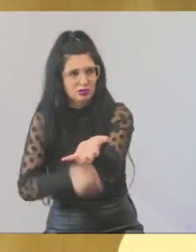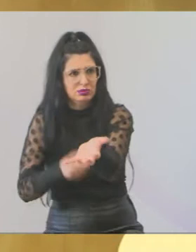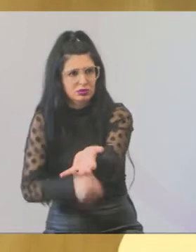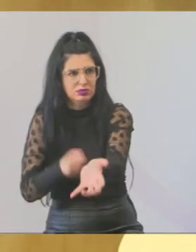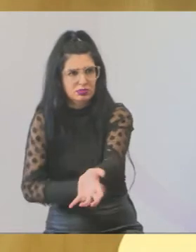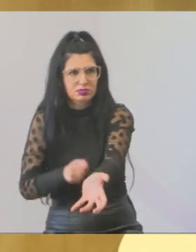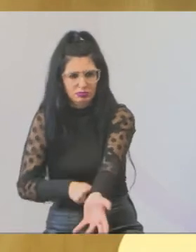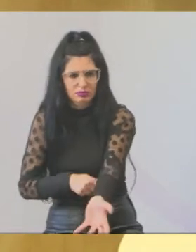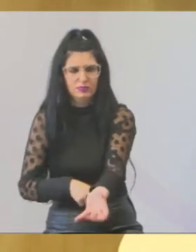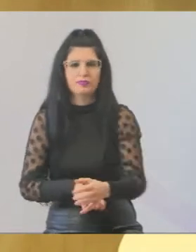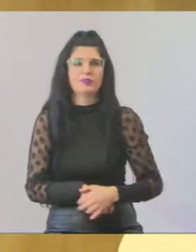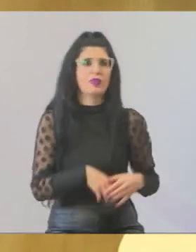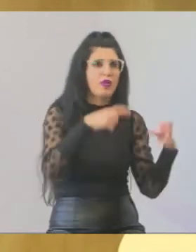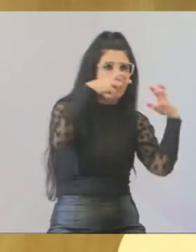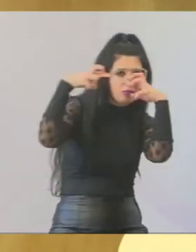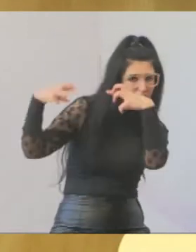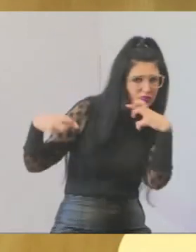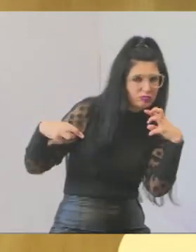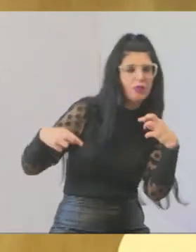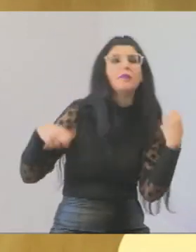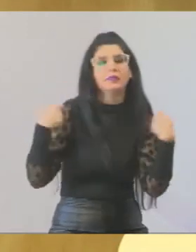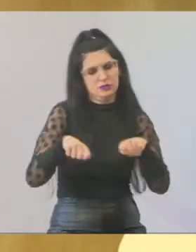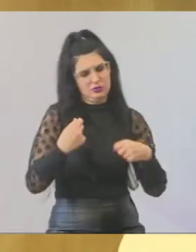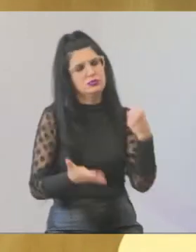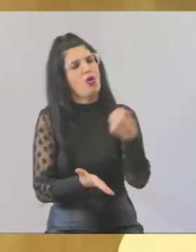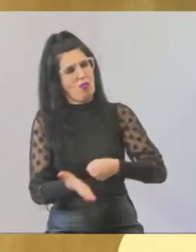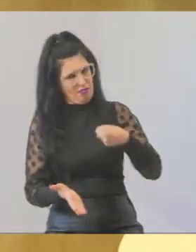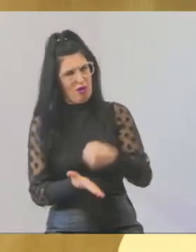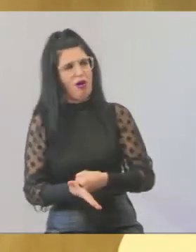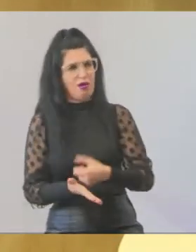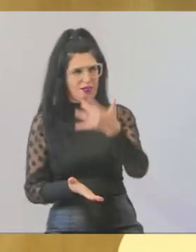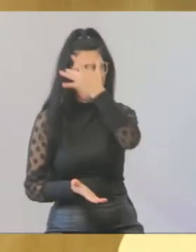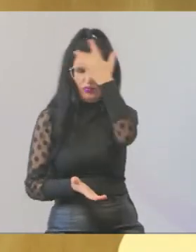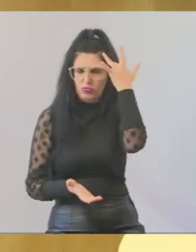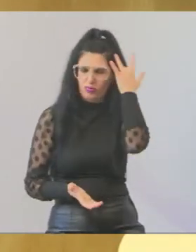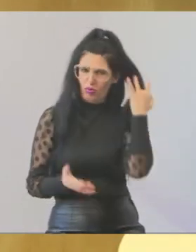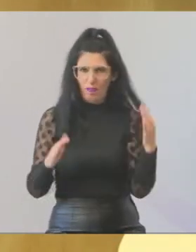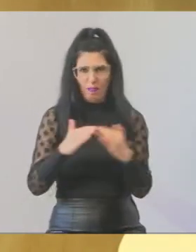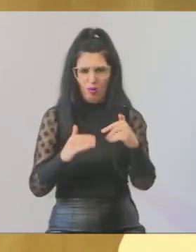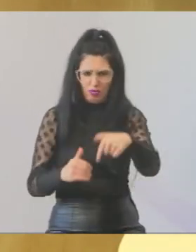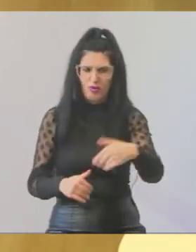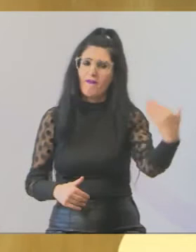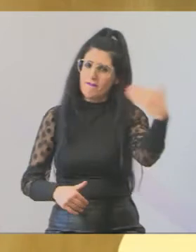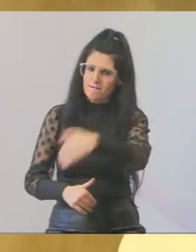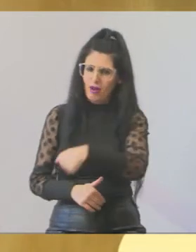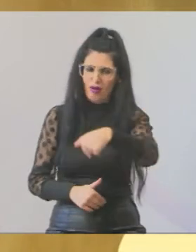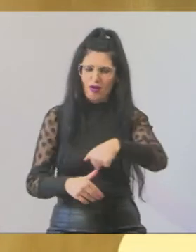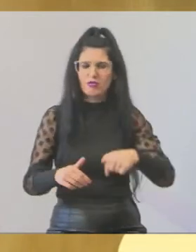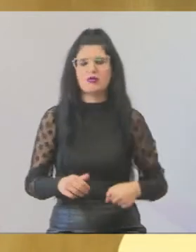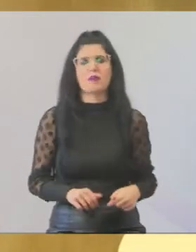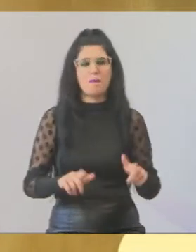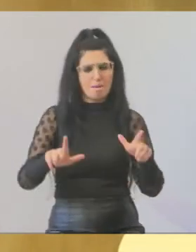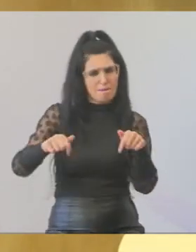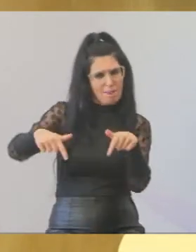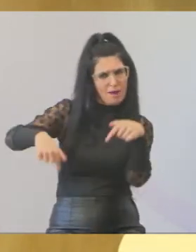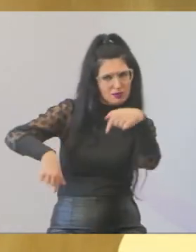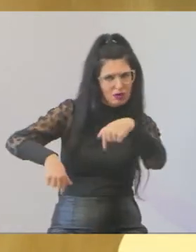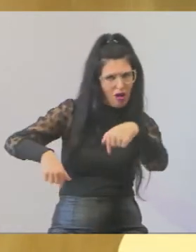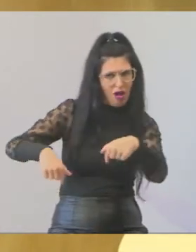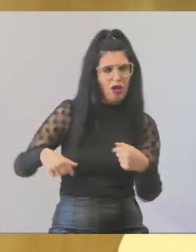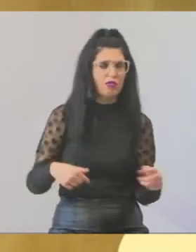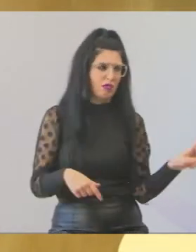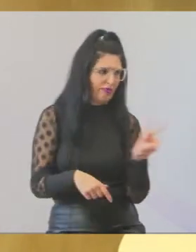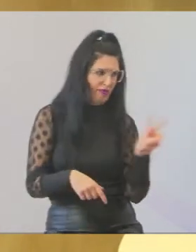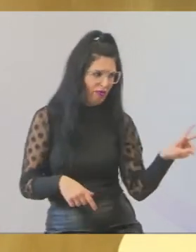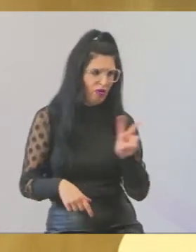e dizer que tem que cobrar morador, você tem que cobrar, vem no gabinete, cobra os vereadores, para a gente estar correndo